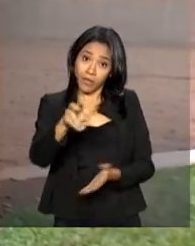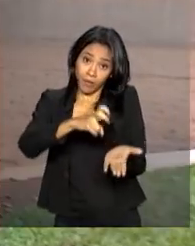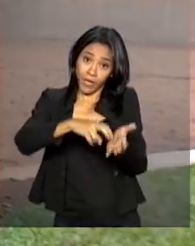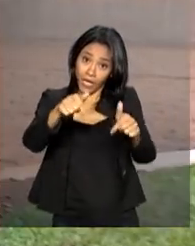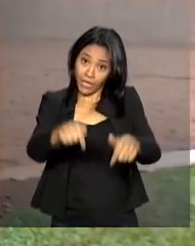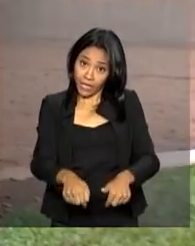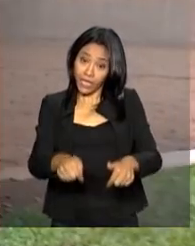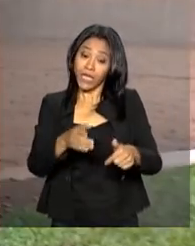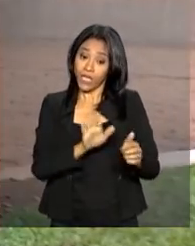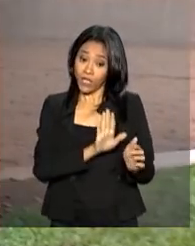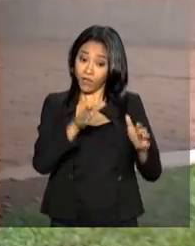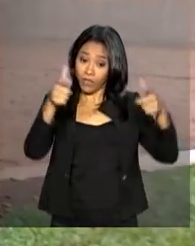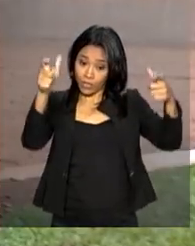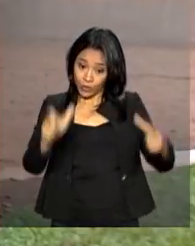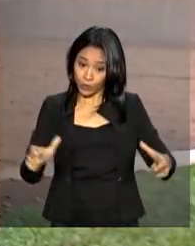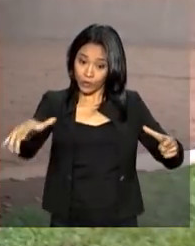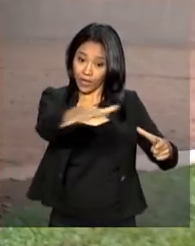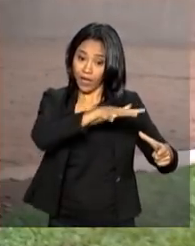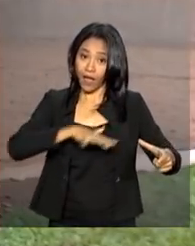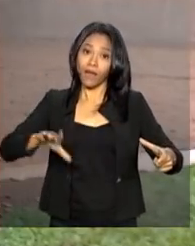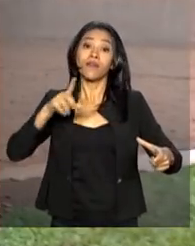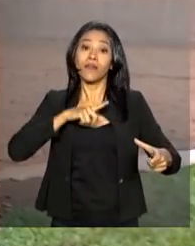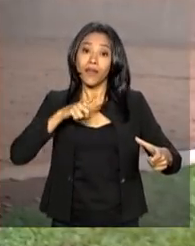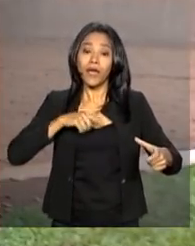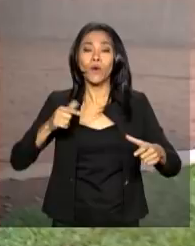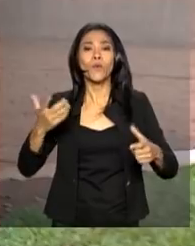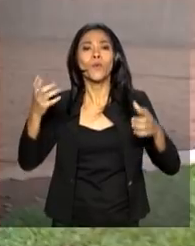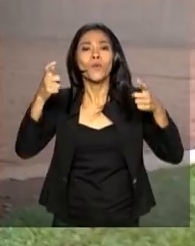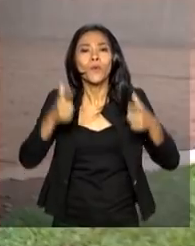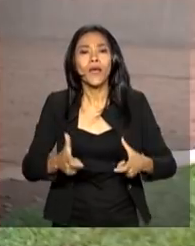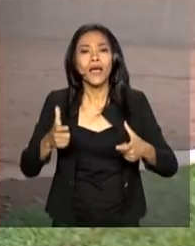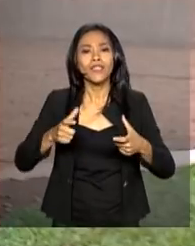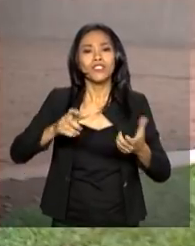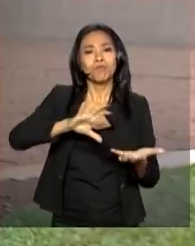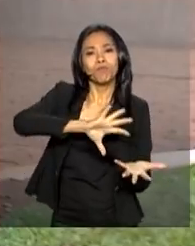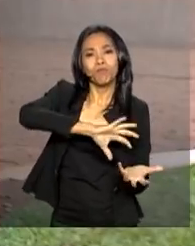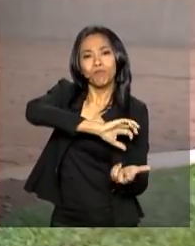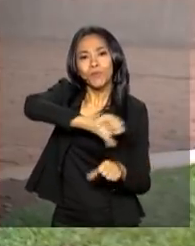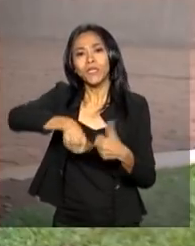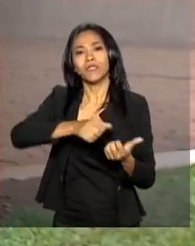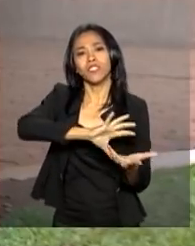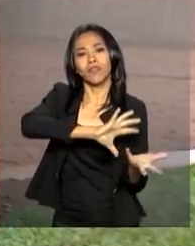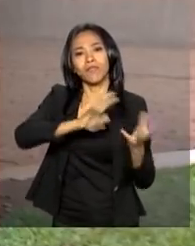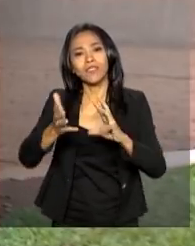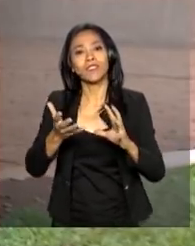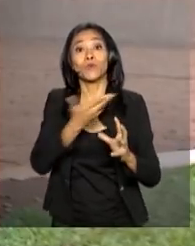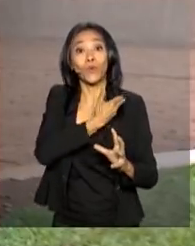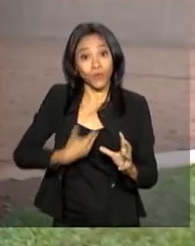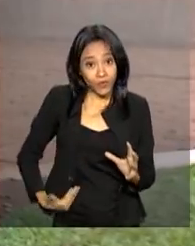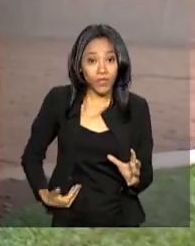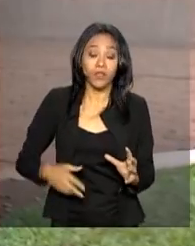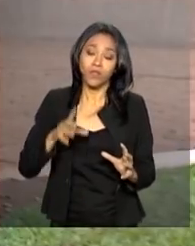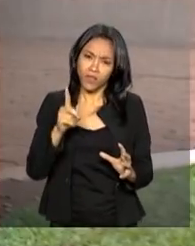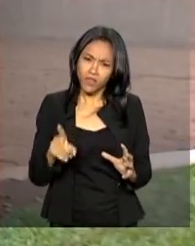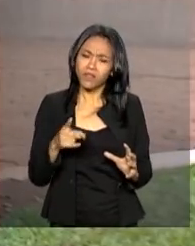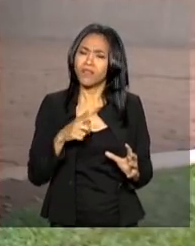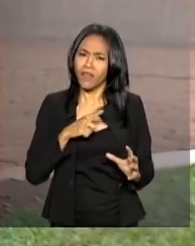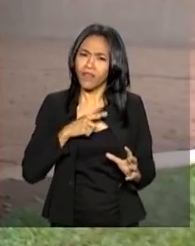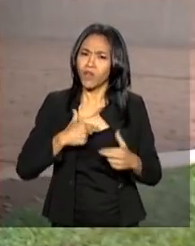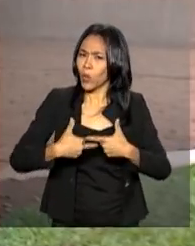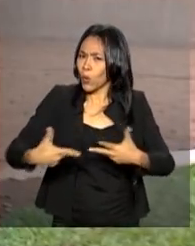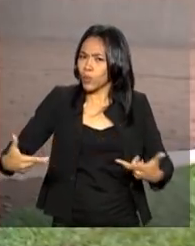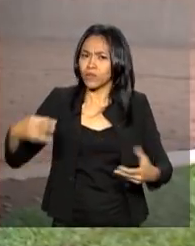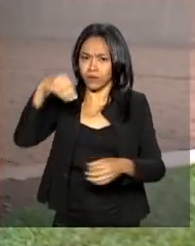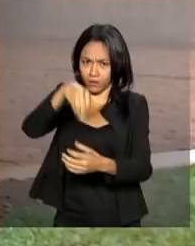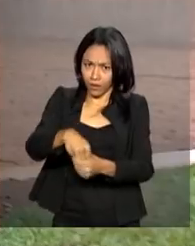cá para o CCBB, que é o local onde funciona esse gabinete de transição. Na agenda dele pela manhã constavam apenas despachos internos, ele também